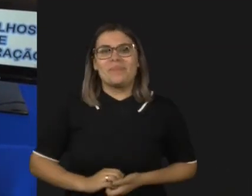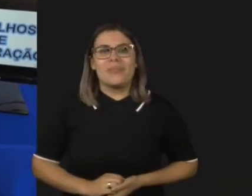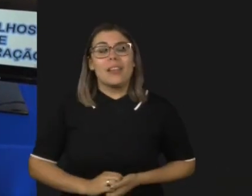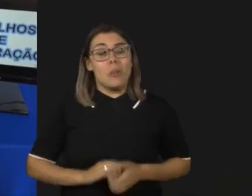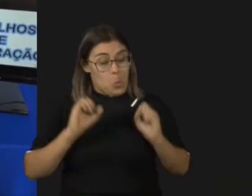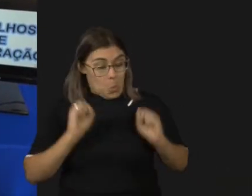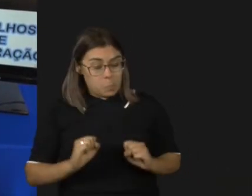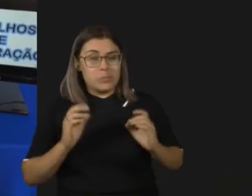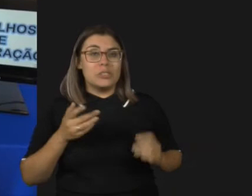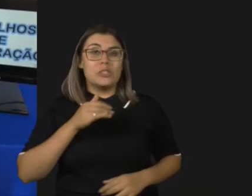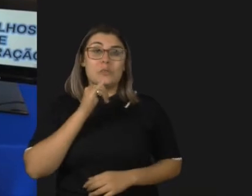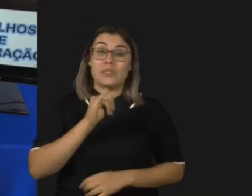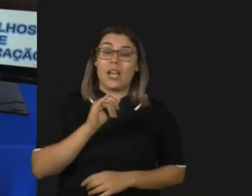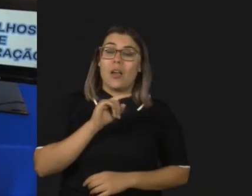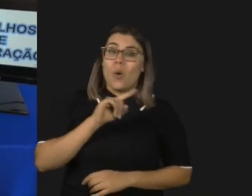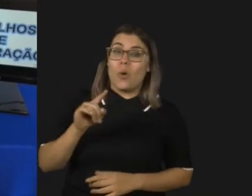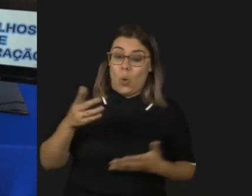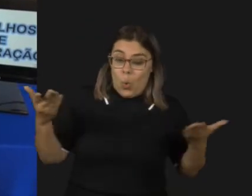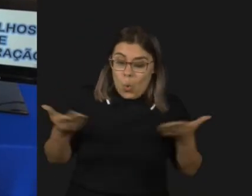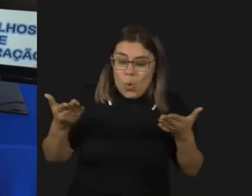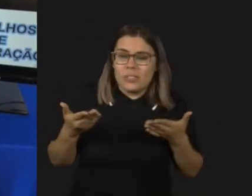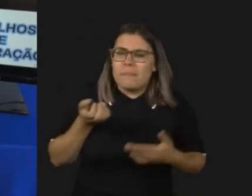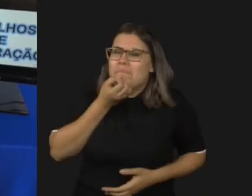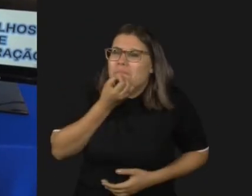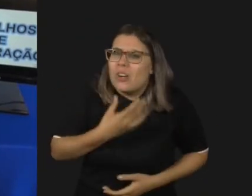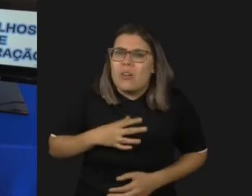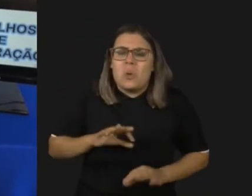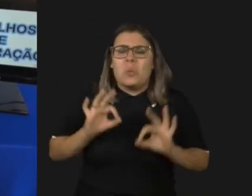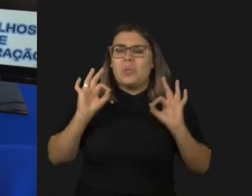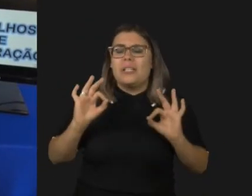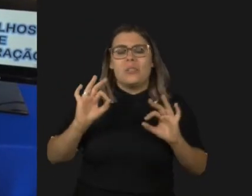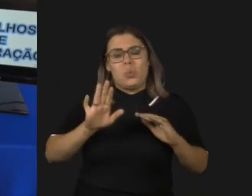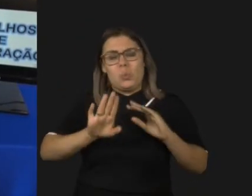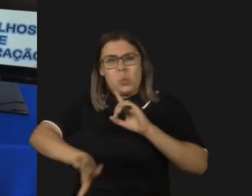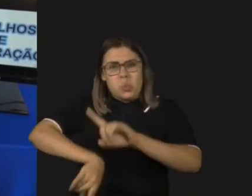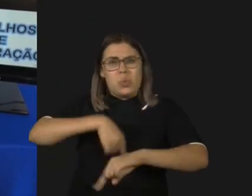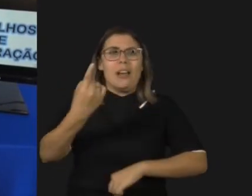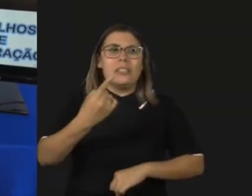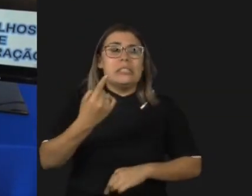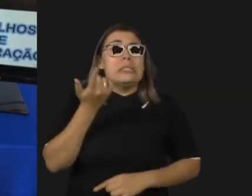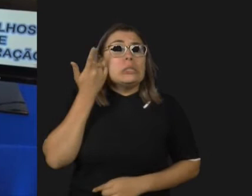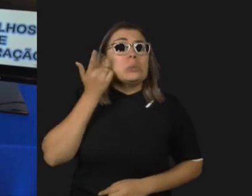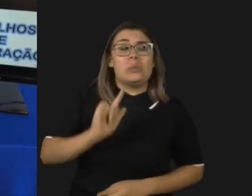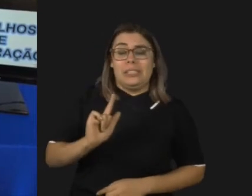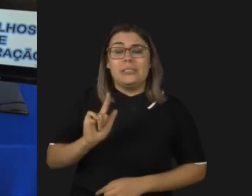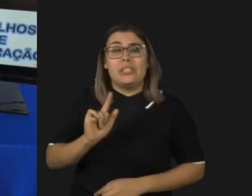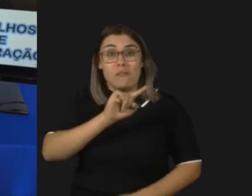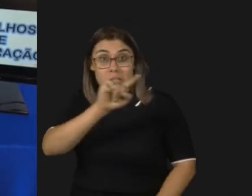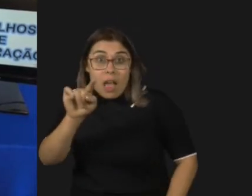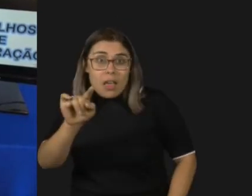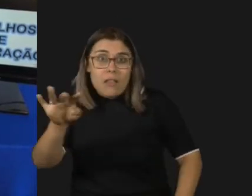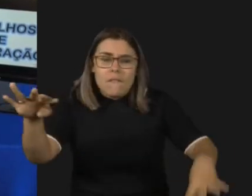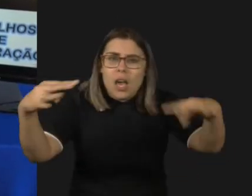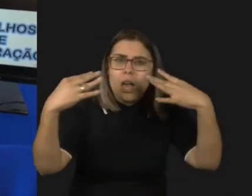esse evento de hoje é um grandissíssimo gatilho de superação que vai impactar vocês aí que nos assistem